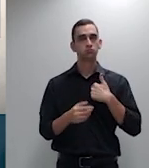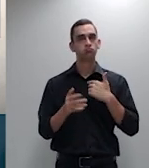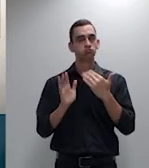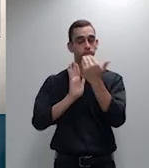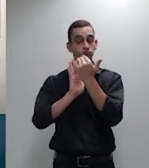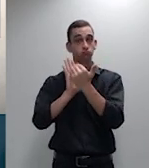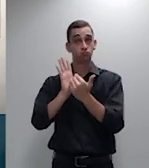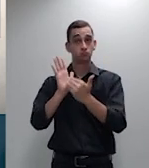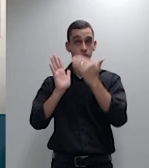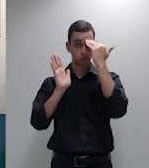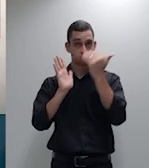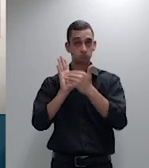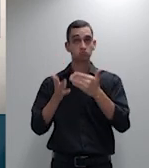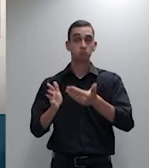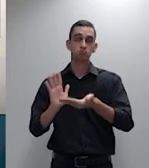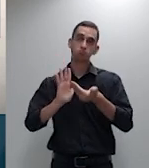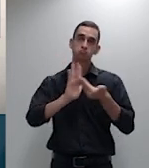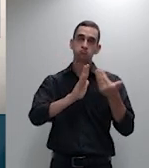destaque nem adiamento.